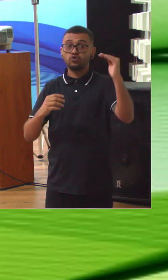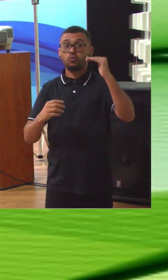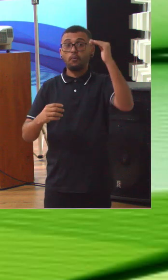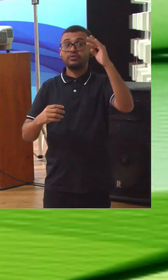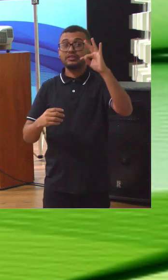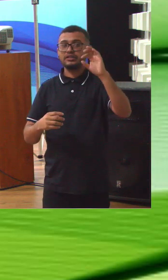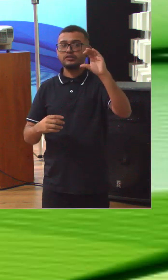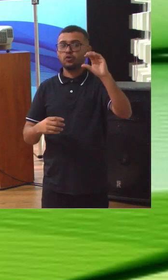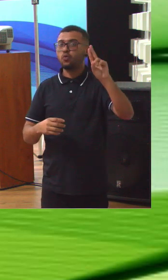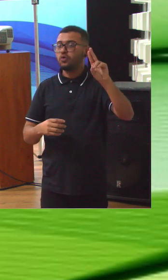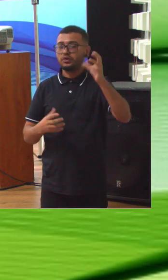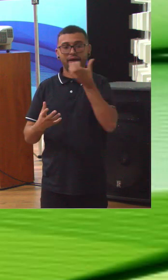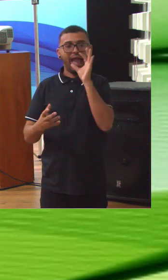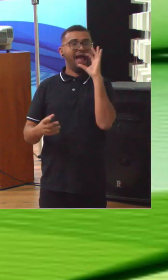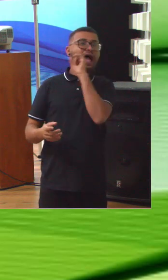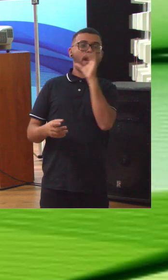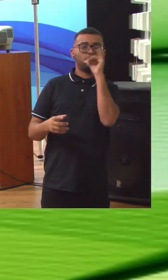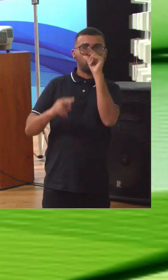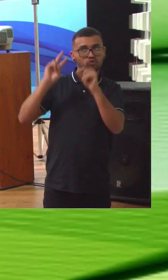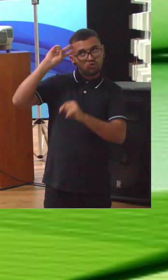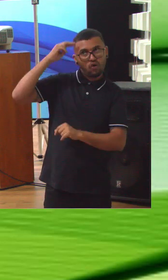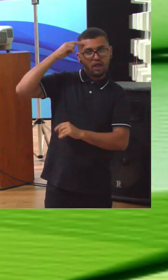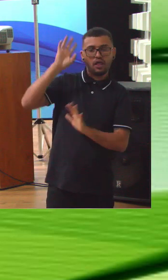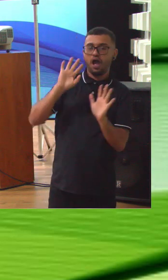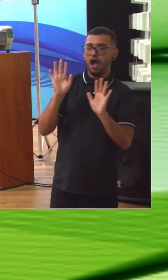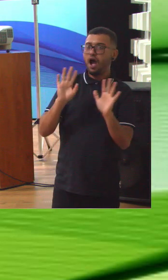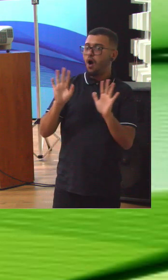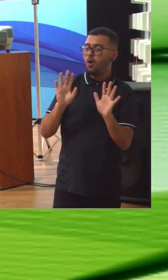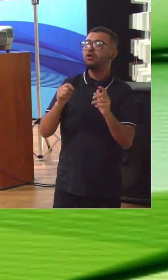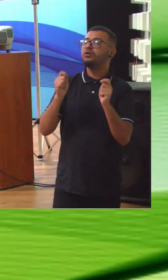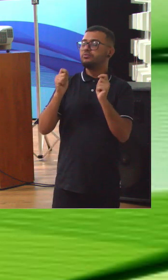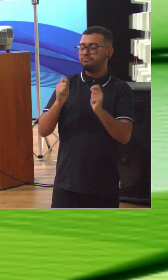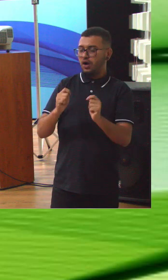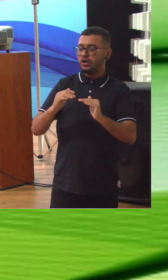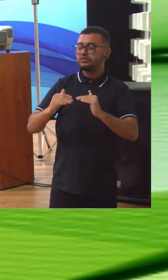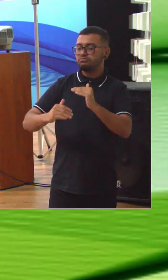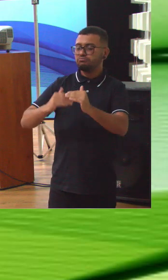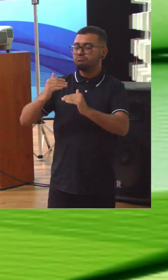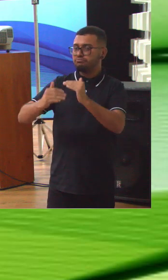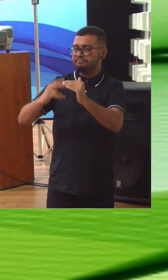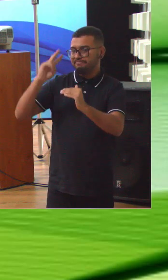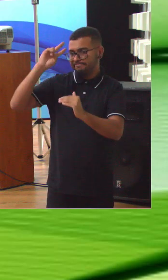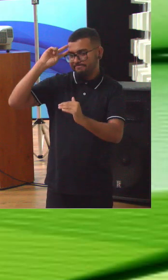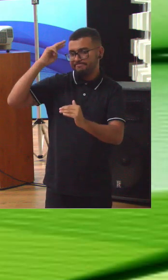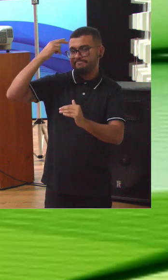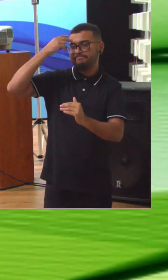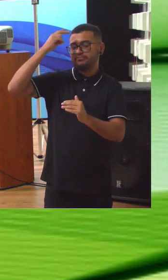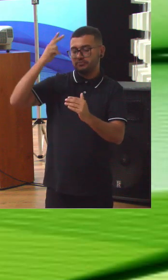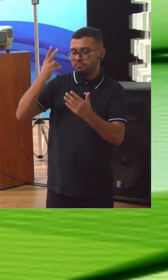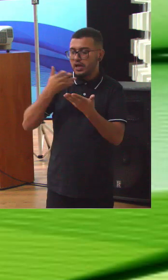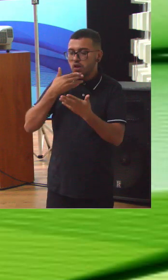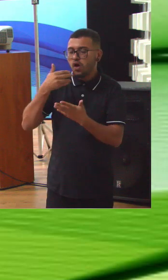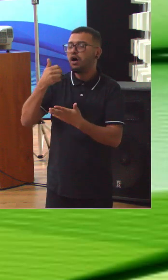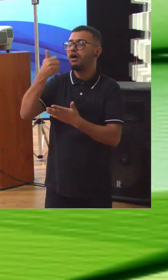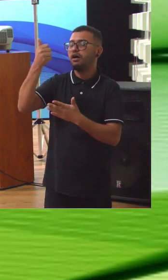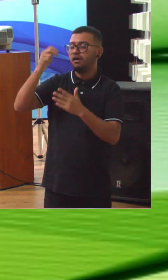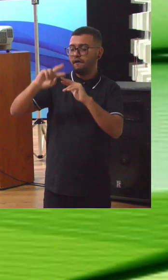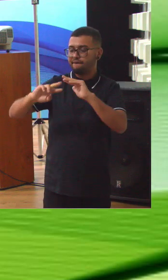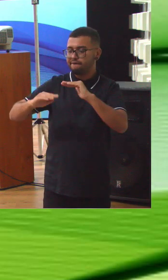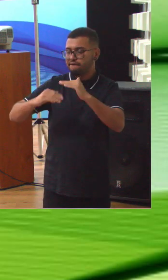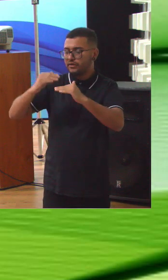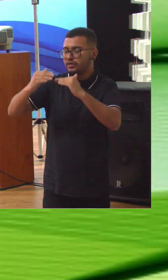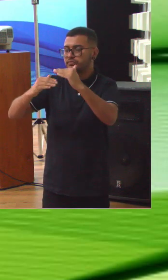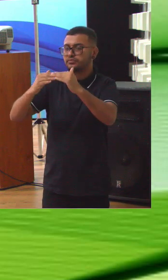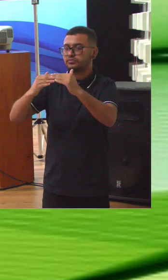rapidamente. Por quê? Porque nós sabemos que há organizações que vão amadurecer mais rapidamente porque tem laço para tanto e tem outras que